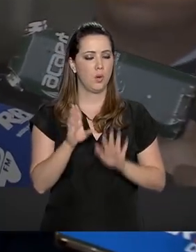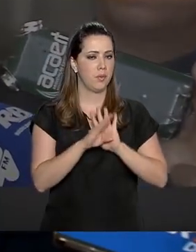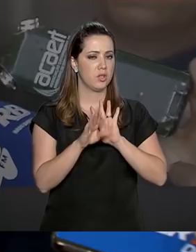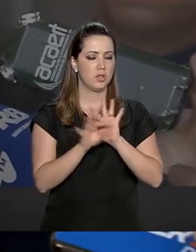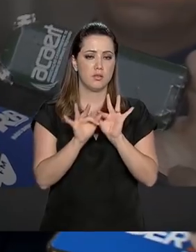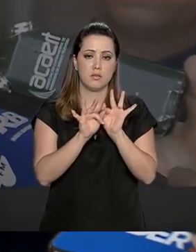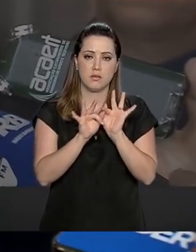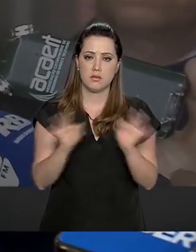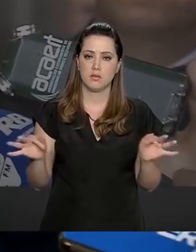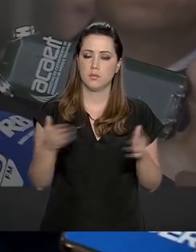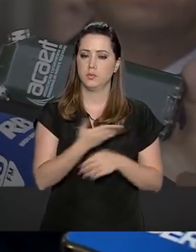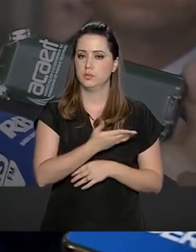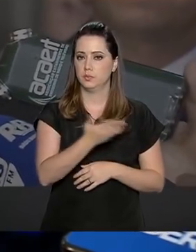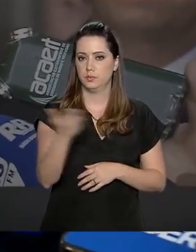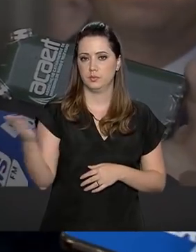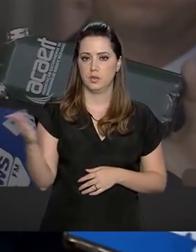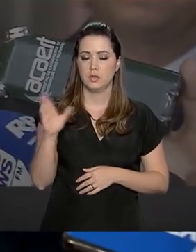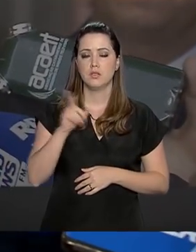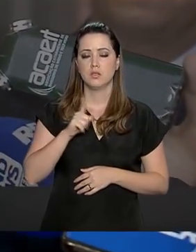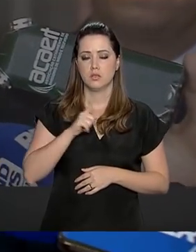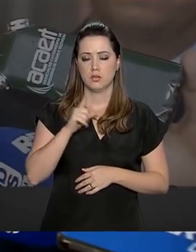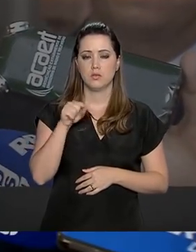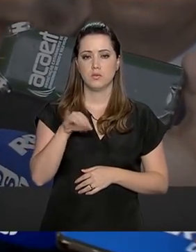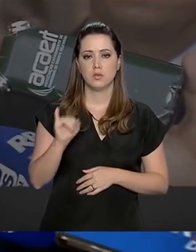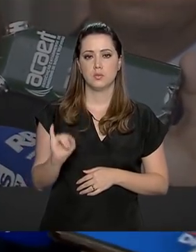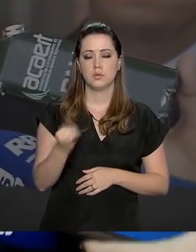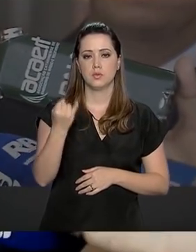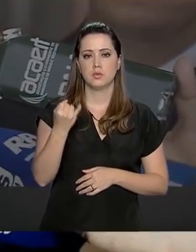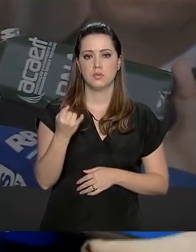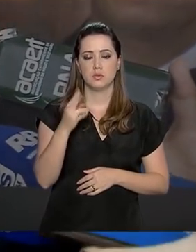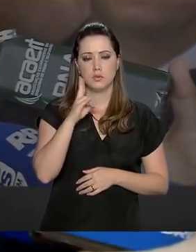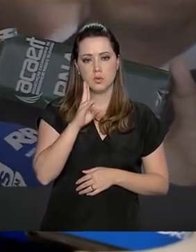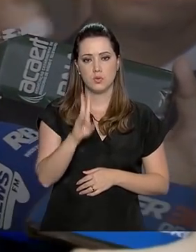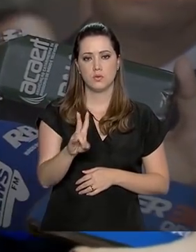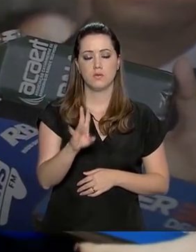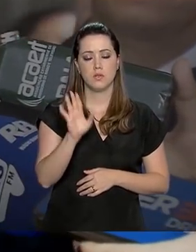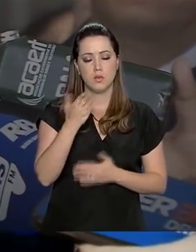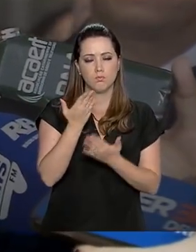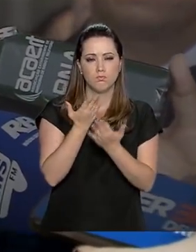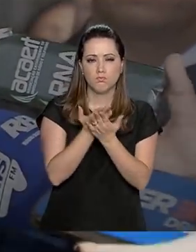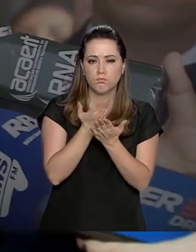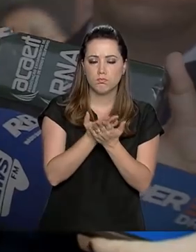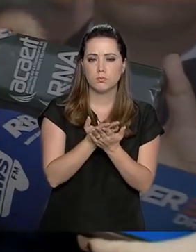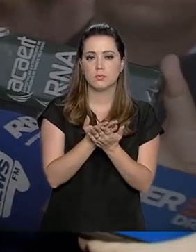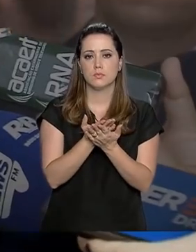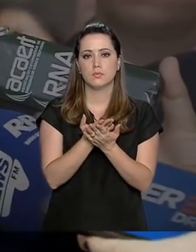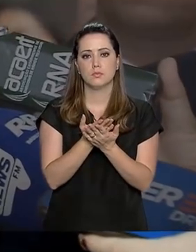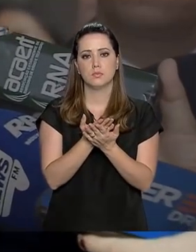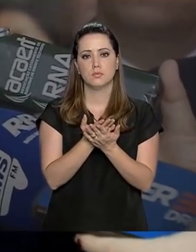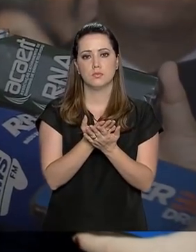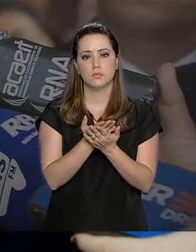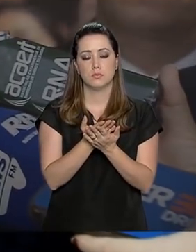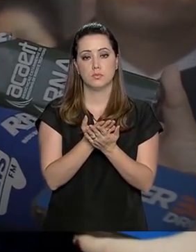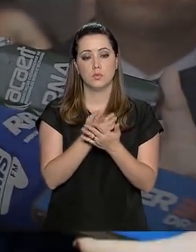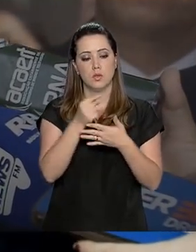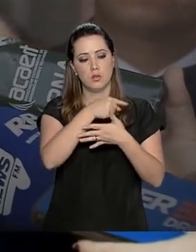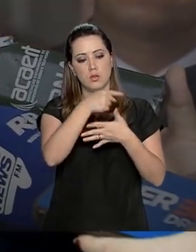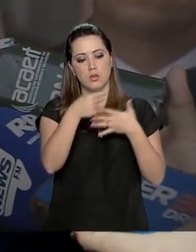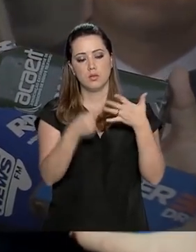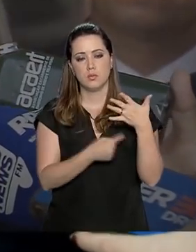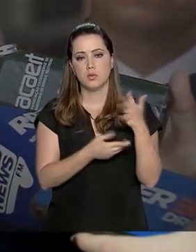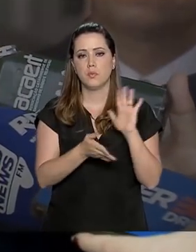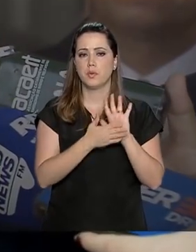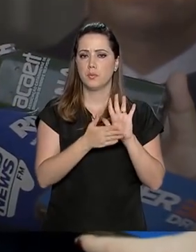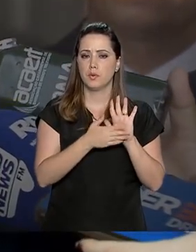os senhores e as senhoras já tiveram a oportunidade de vê-lo, examiná-lo, e as medidas ali